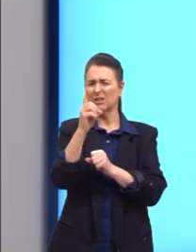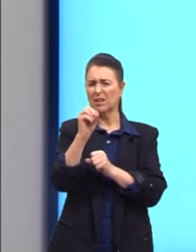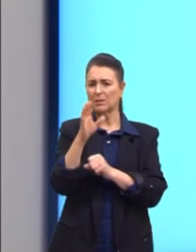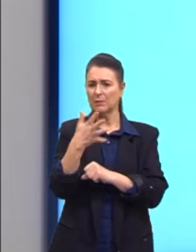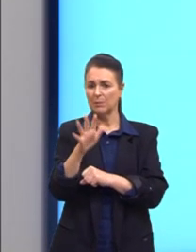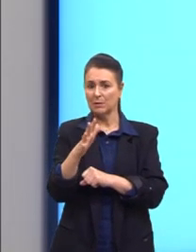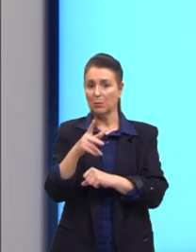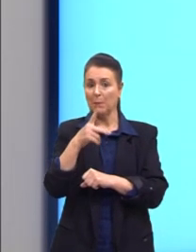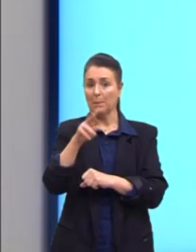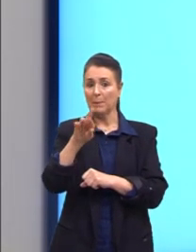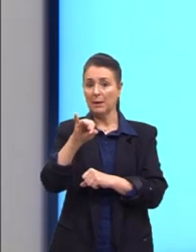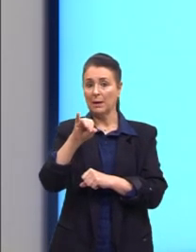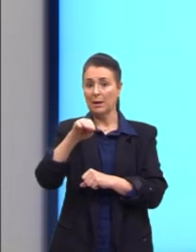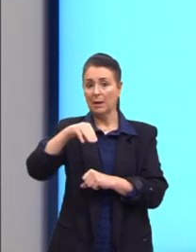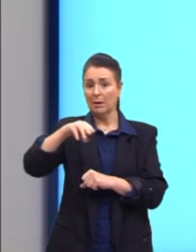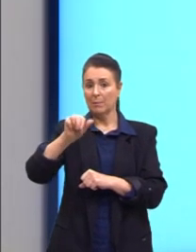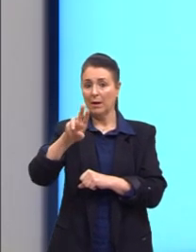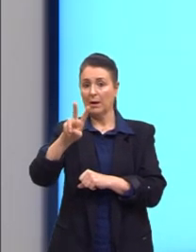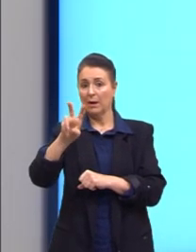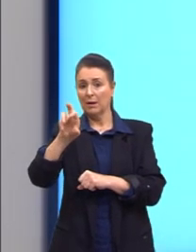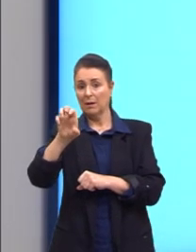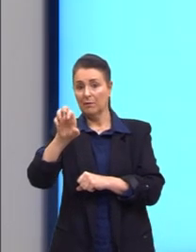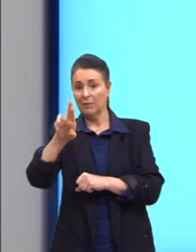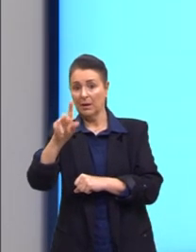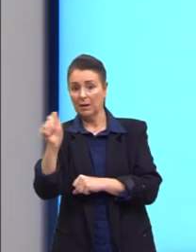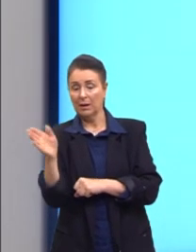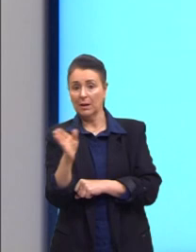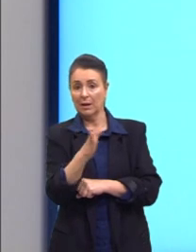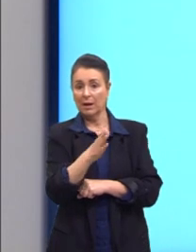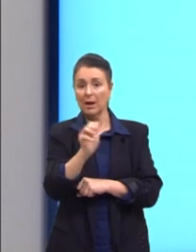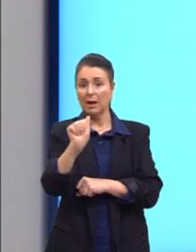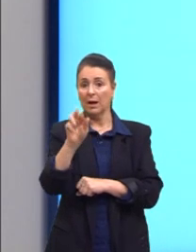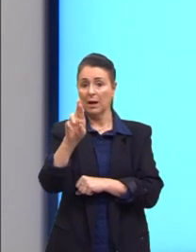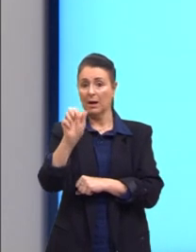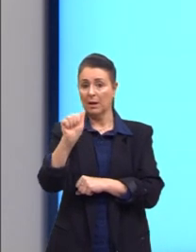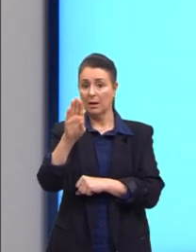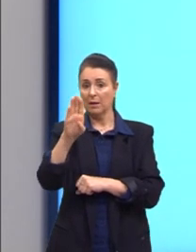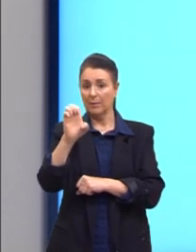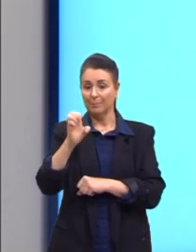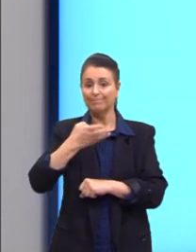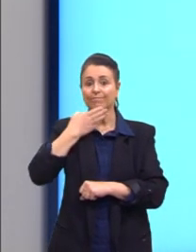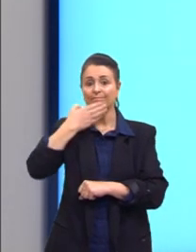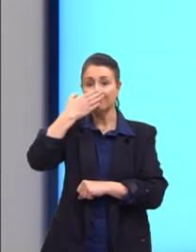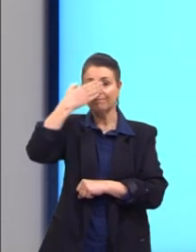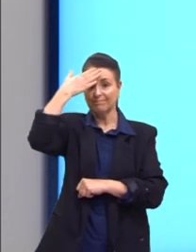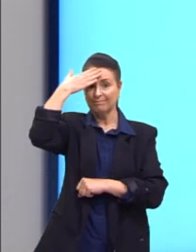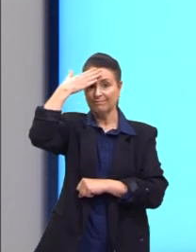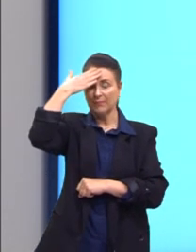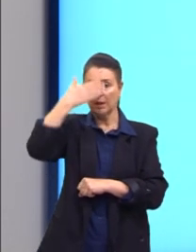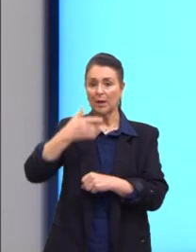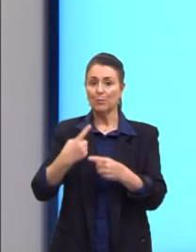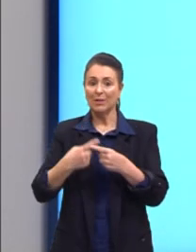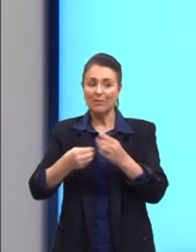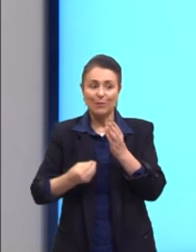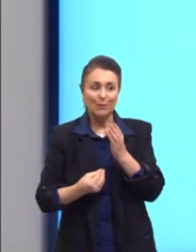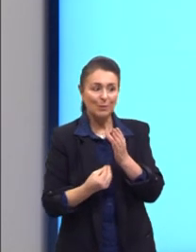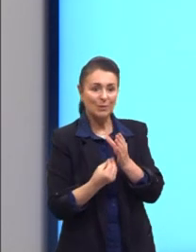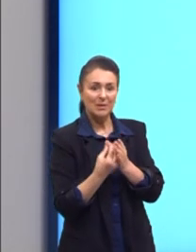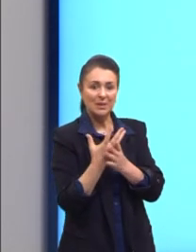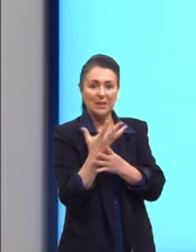com a Primavera Árabe. O nome recebe Primavera Árabe, porque naquele momento estavam florindo novos